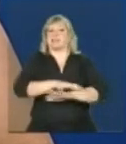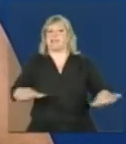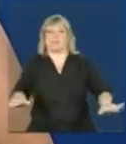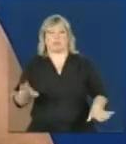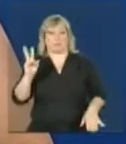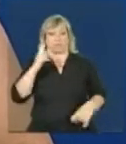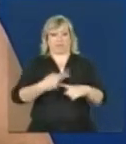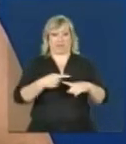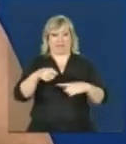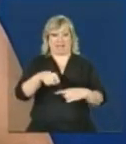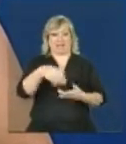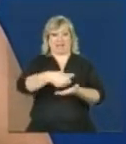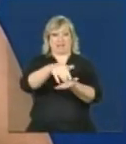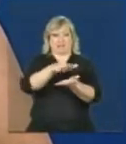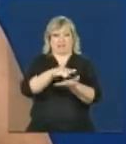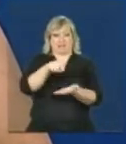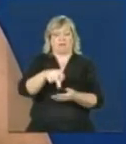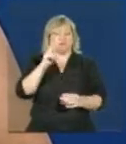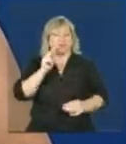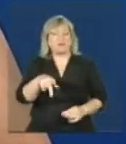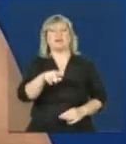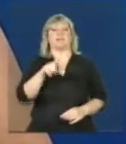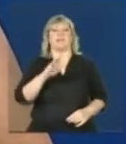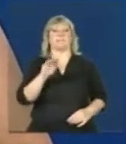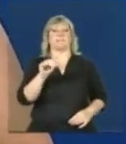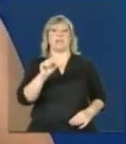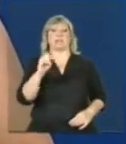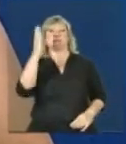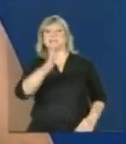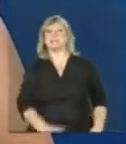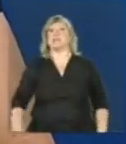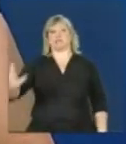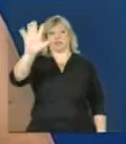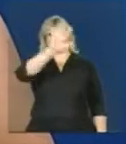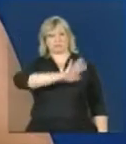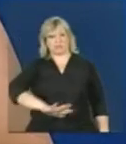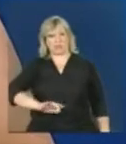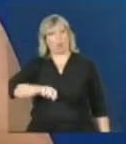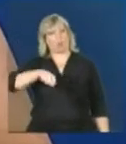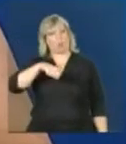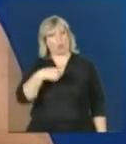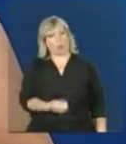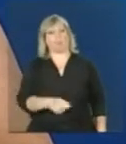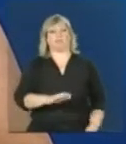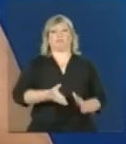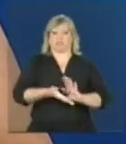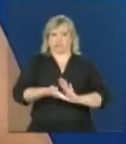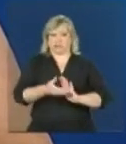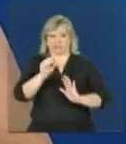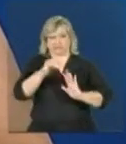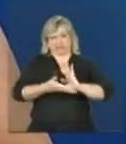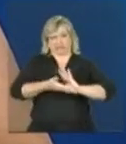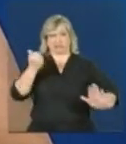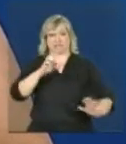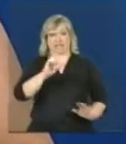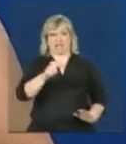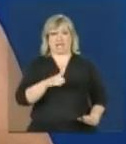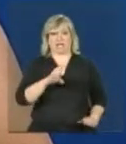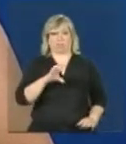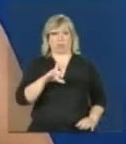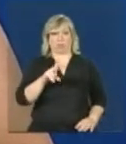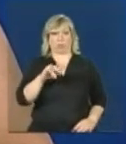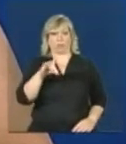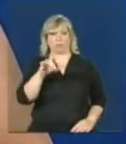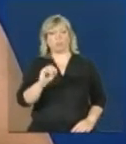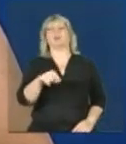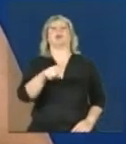registro consta como excluído na base nacional. Então, é um registro que fica disponível para o município, mas